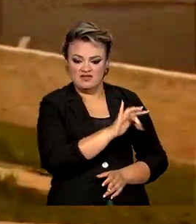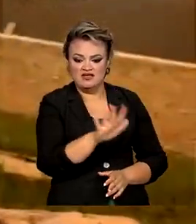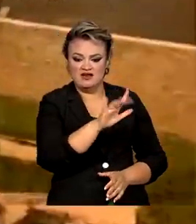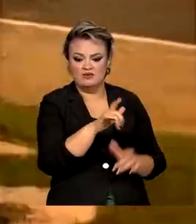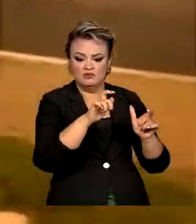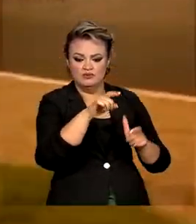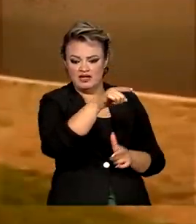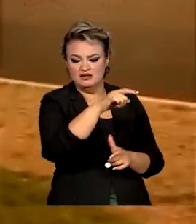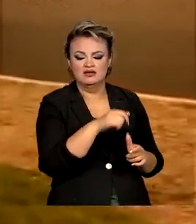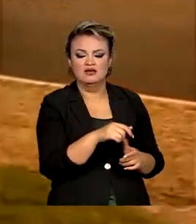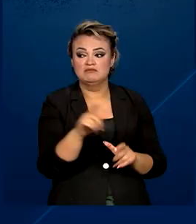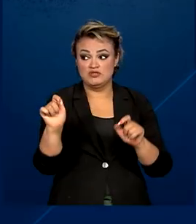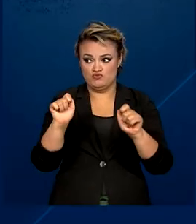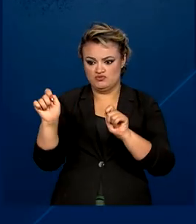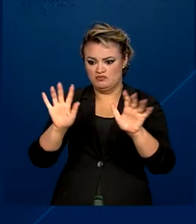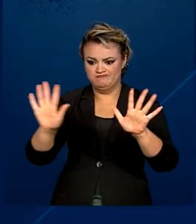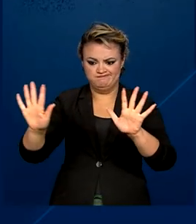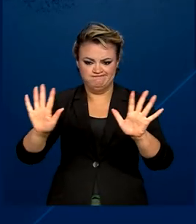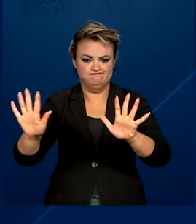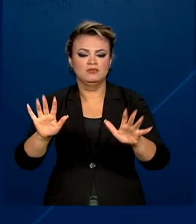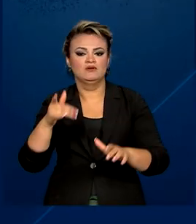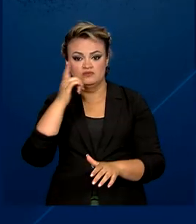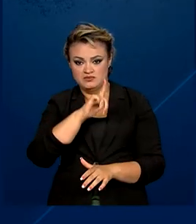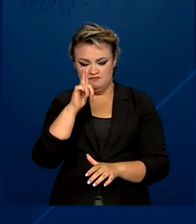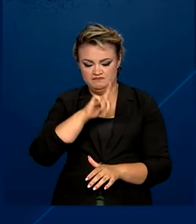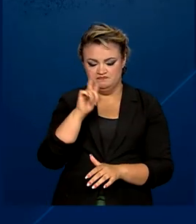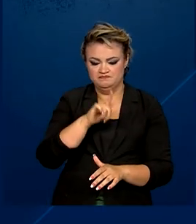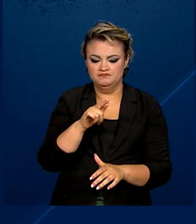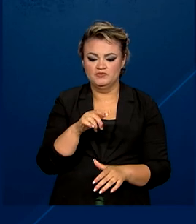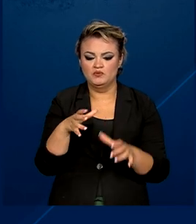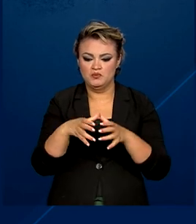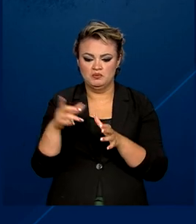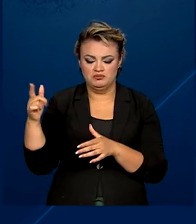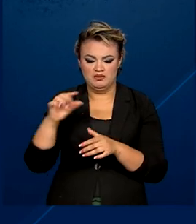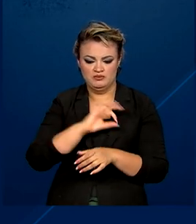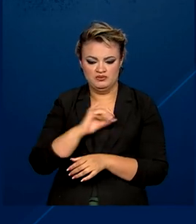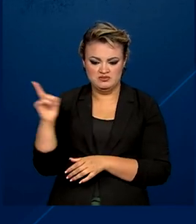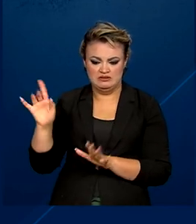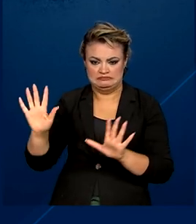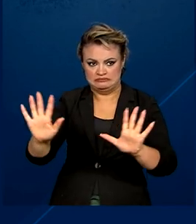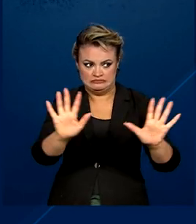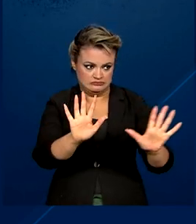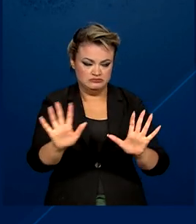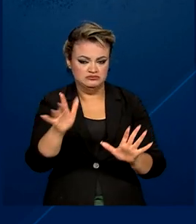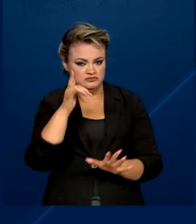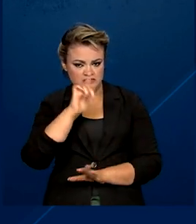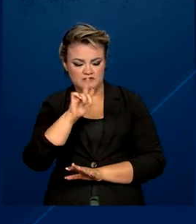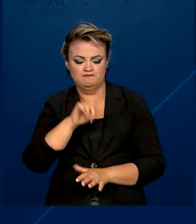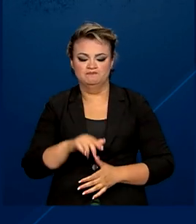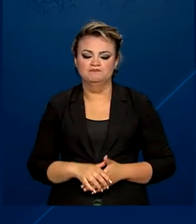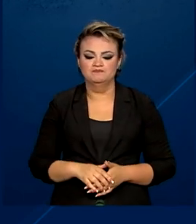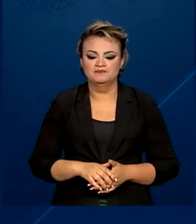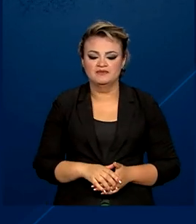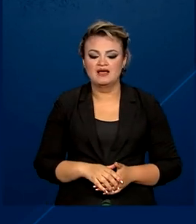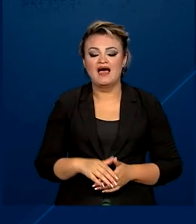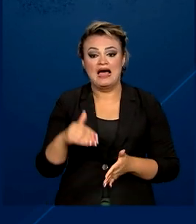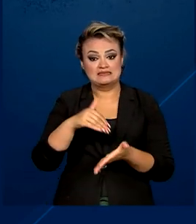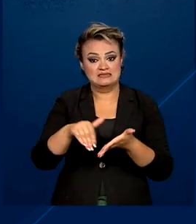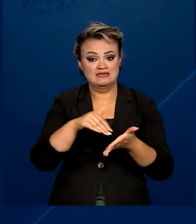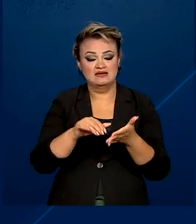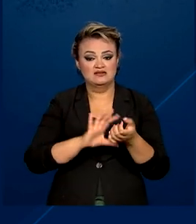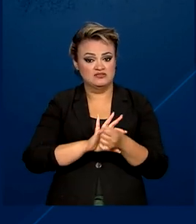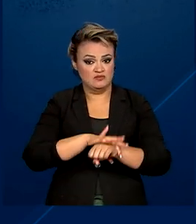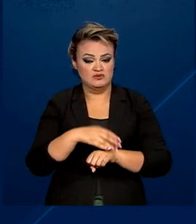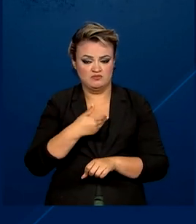situação que foi controlada pelo batalhão de choque e equipe de operações especiais da Polícia Militar. A Secretaria de Segurança